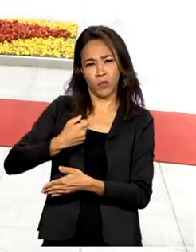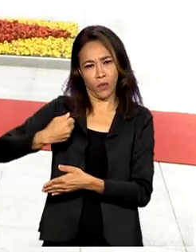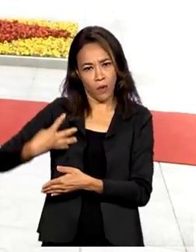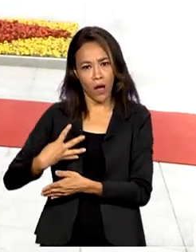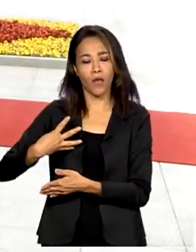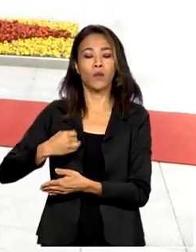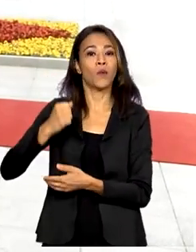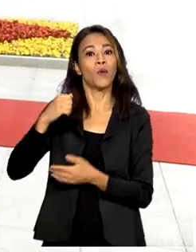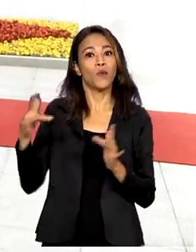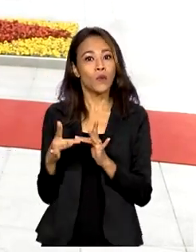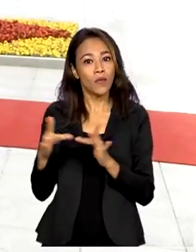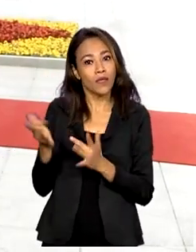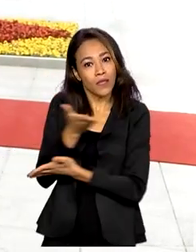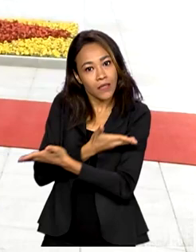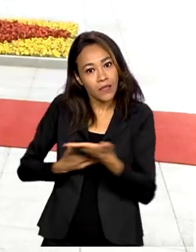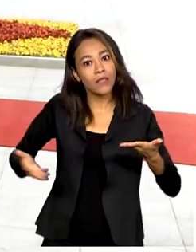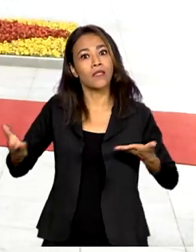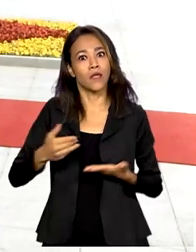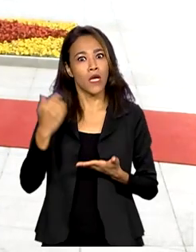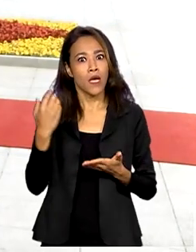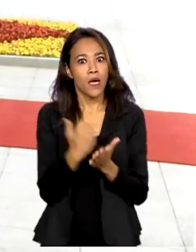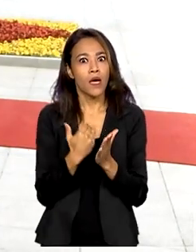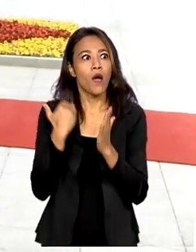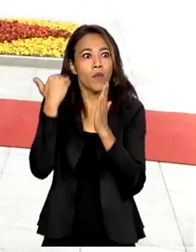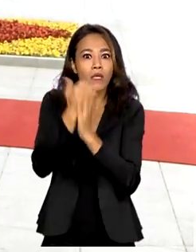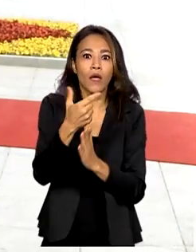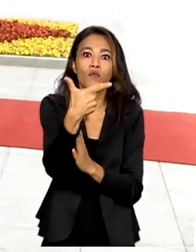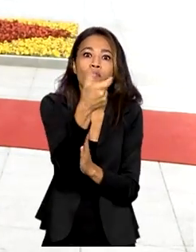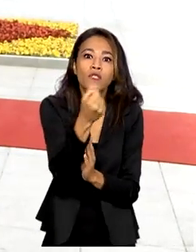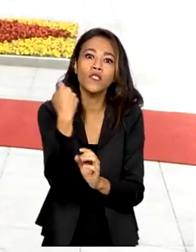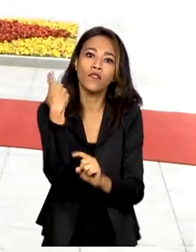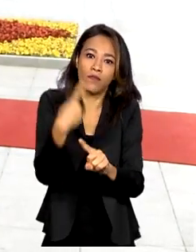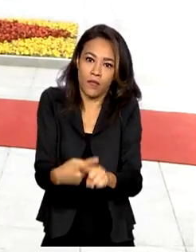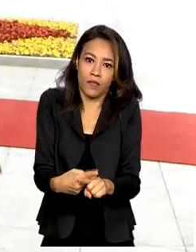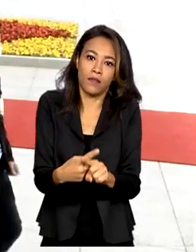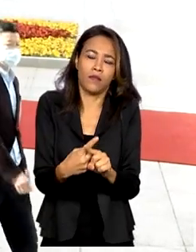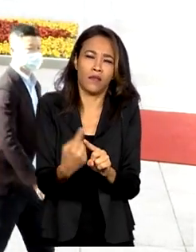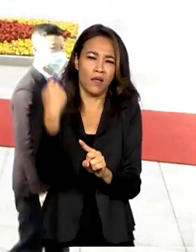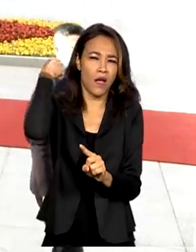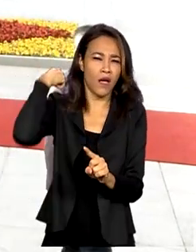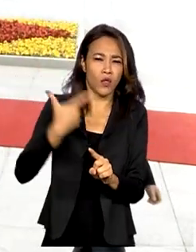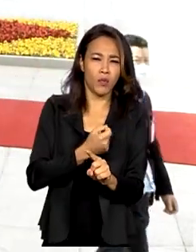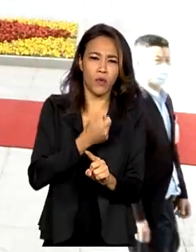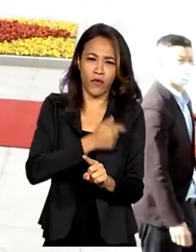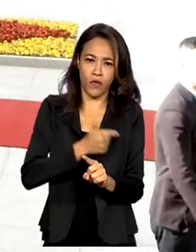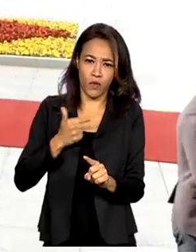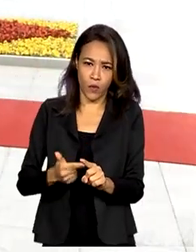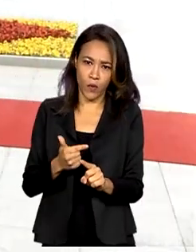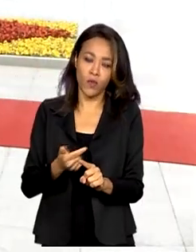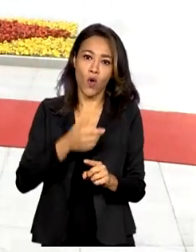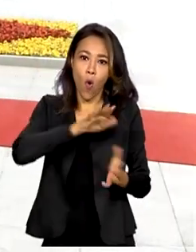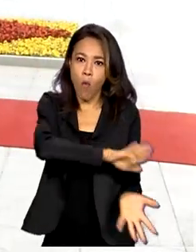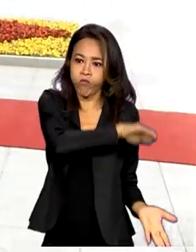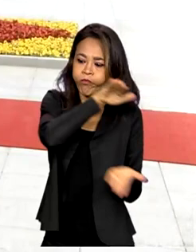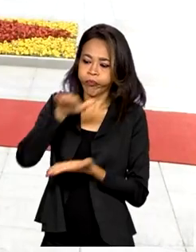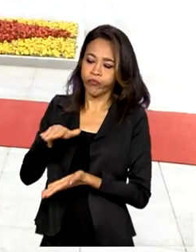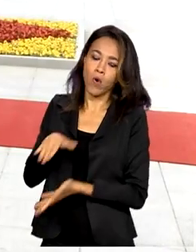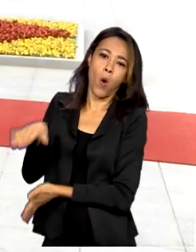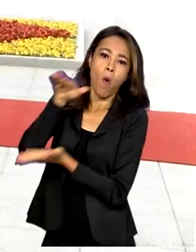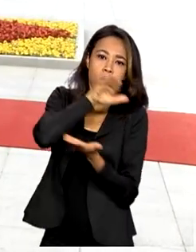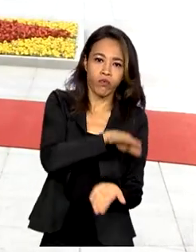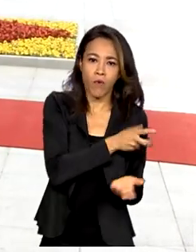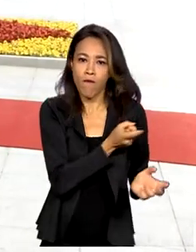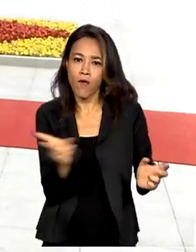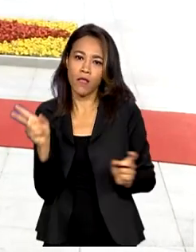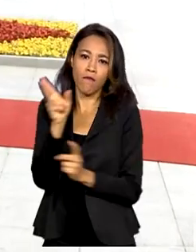Brasil e China cresceram mais de 20 vezes. Em 2022, o volume importado e exportado entre os